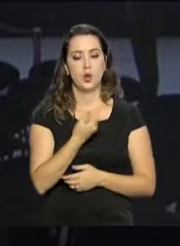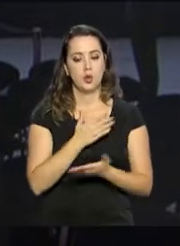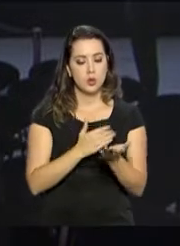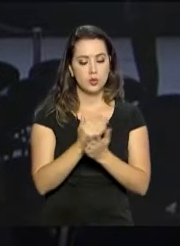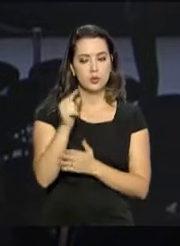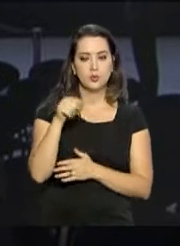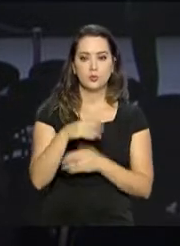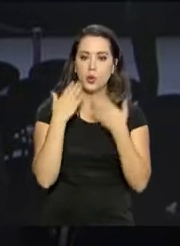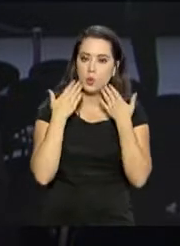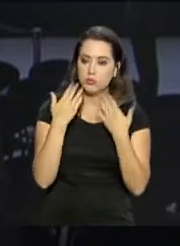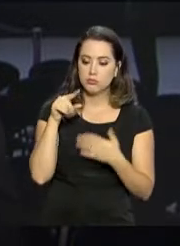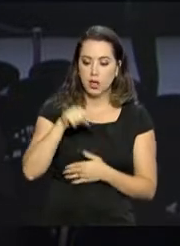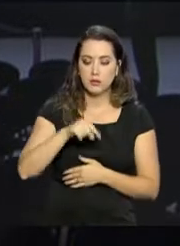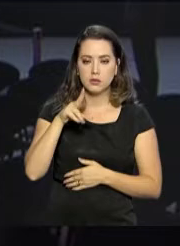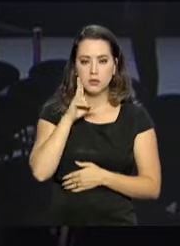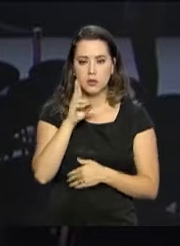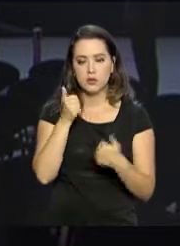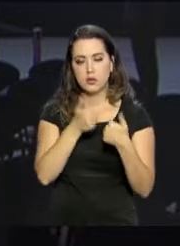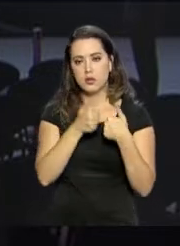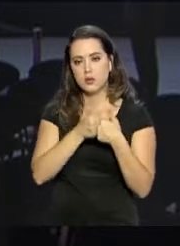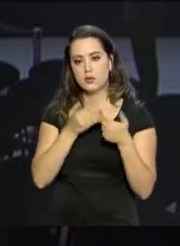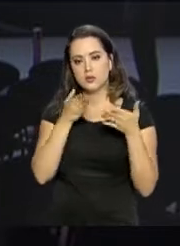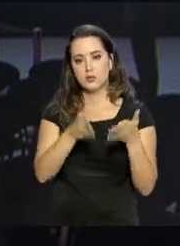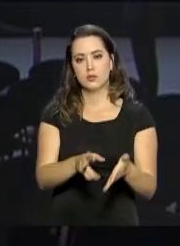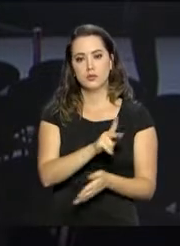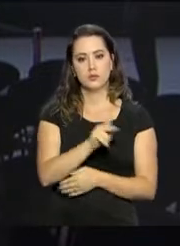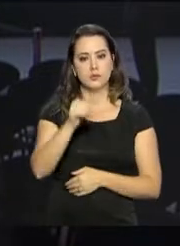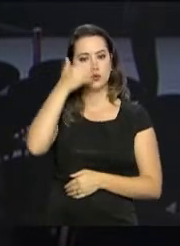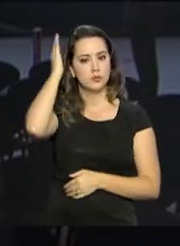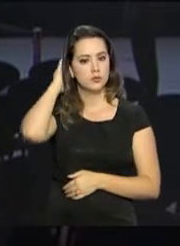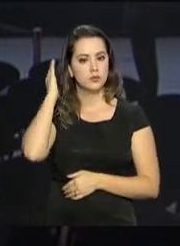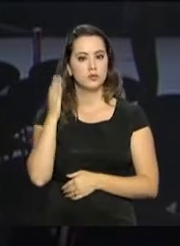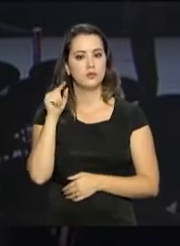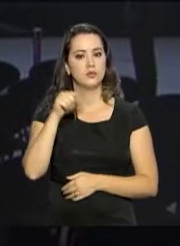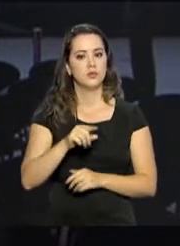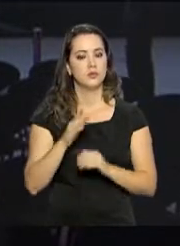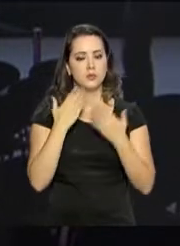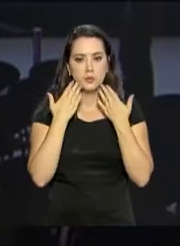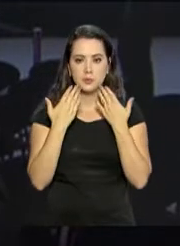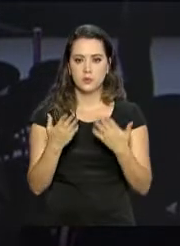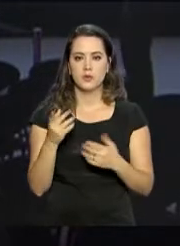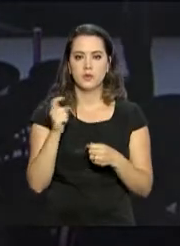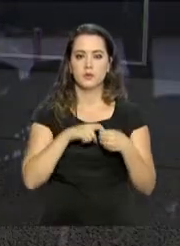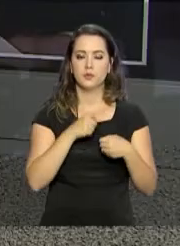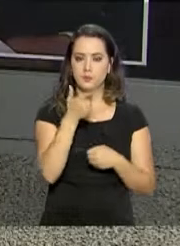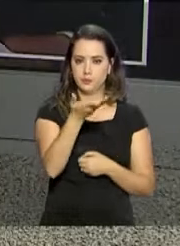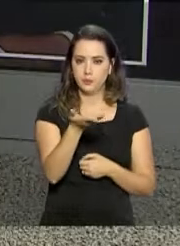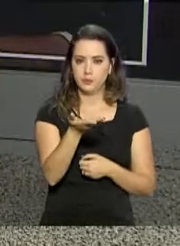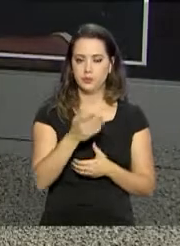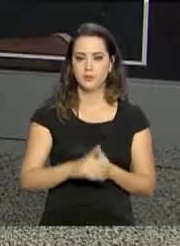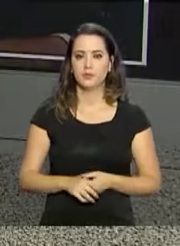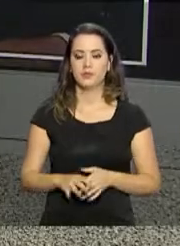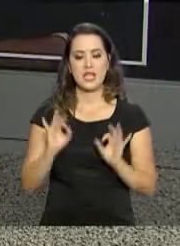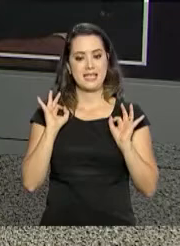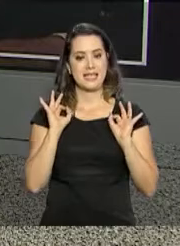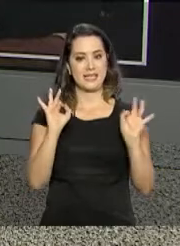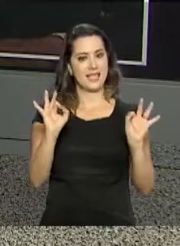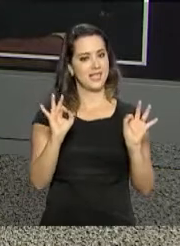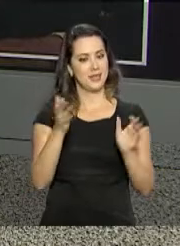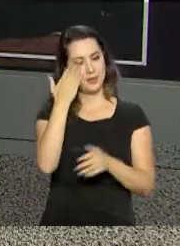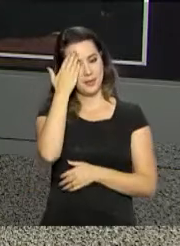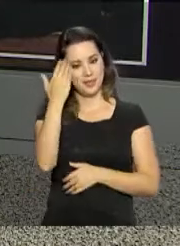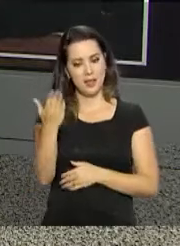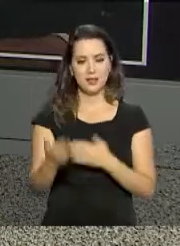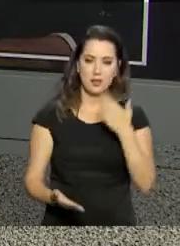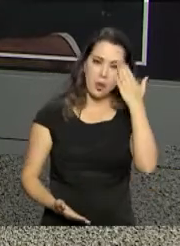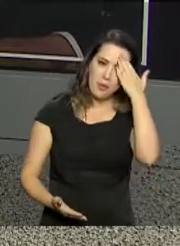continuamos acompanhando e vamos acompanhar a participação do presidente Michel Temer nesse evento. Eu volto com você, Roberto. Está ótimo. Obrigado,